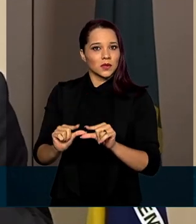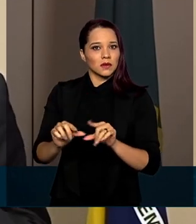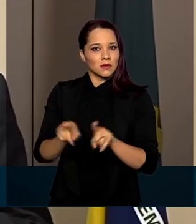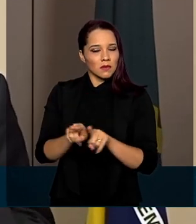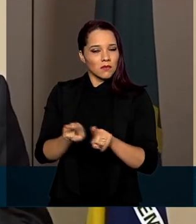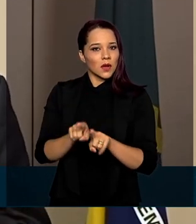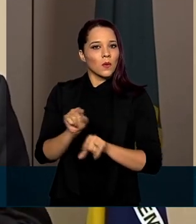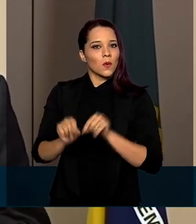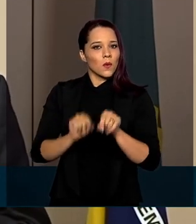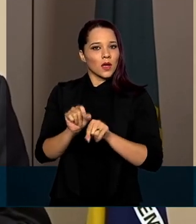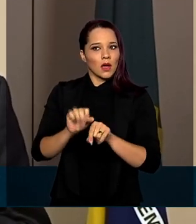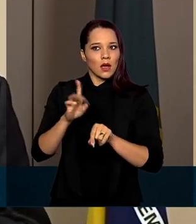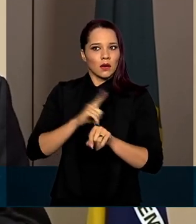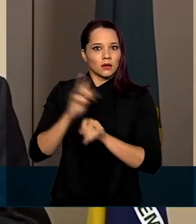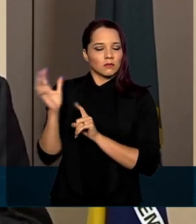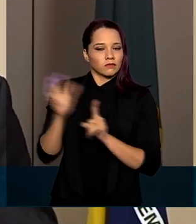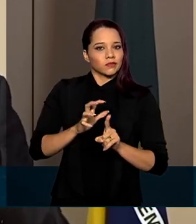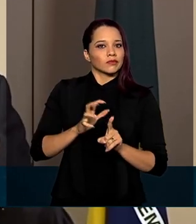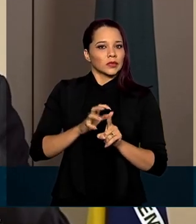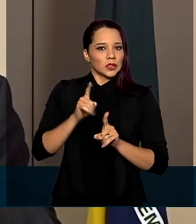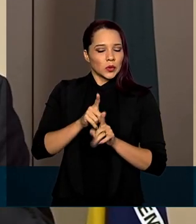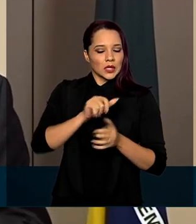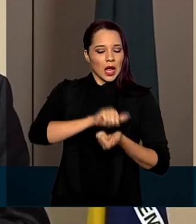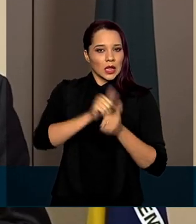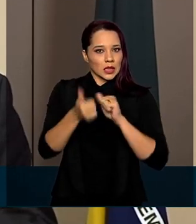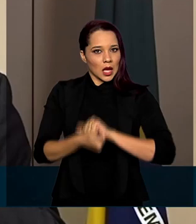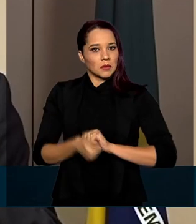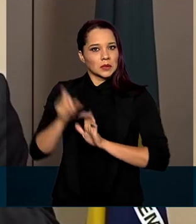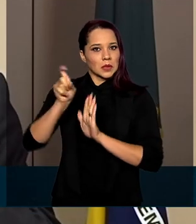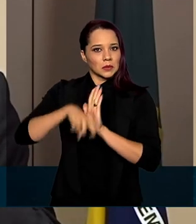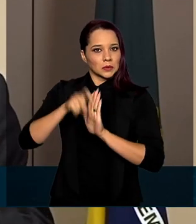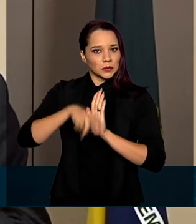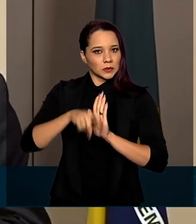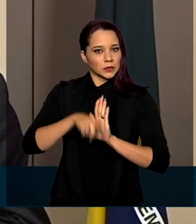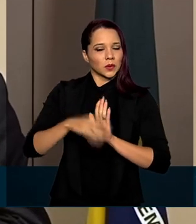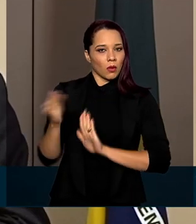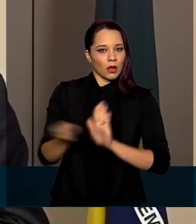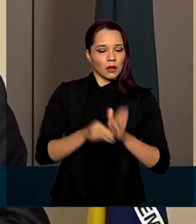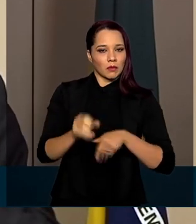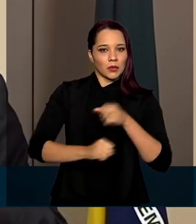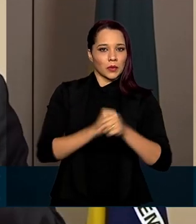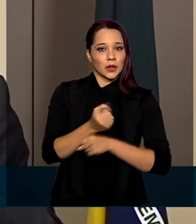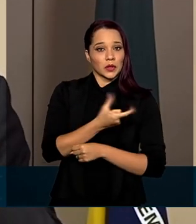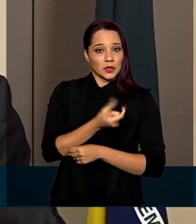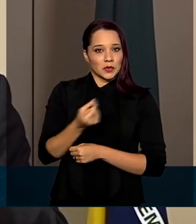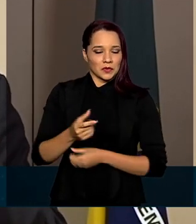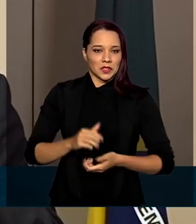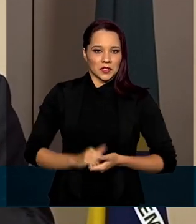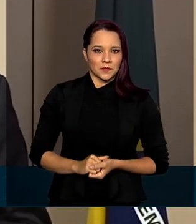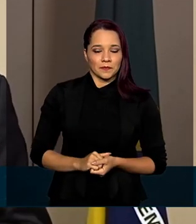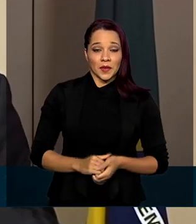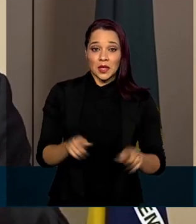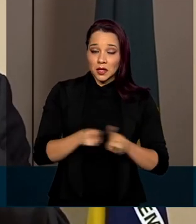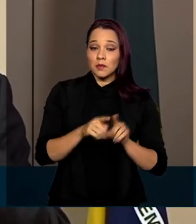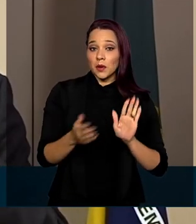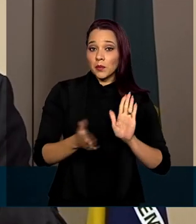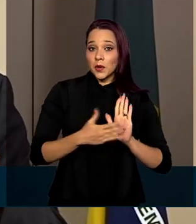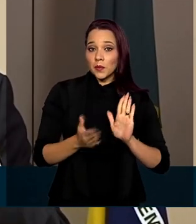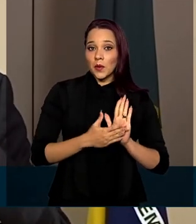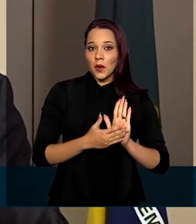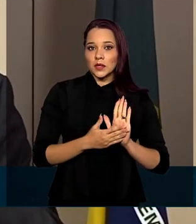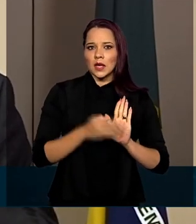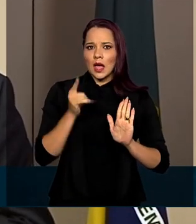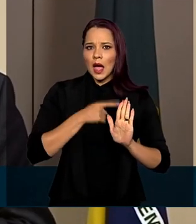expressiva os impactos nos reajustes tarifários previstos em 2020. Bem como propôs a